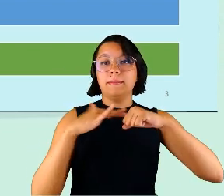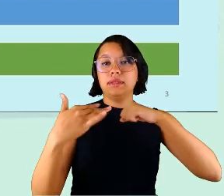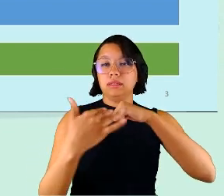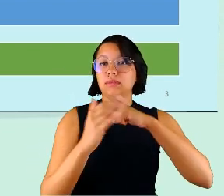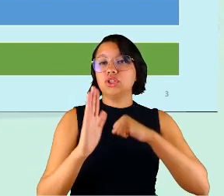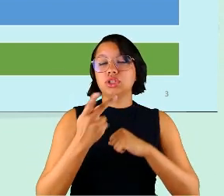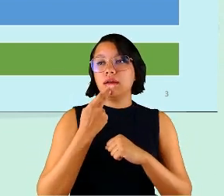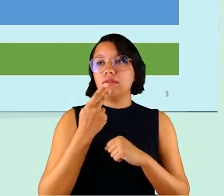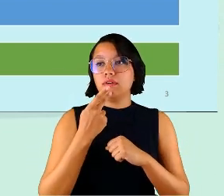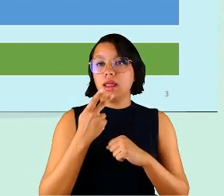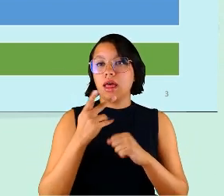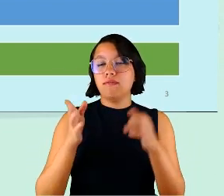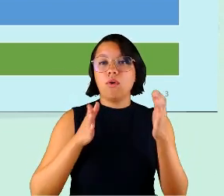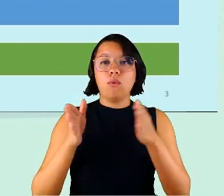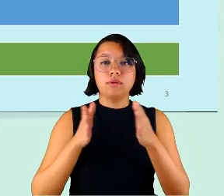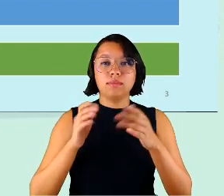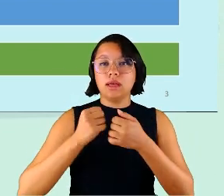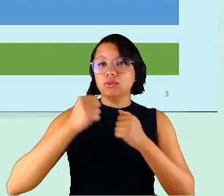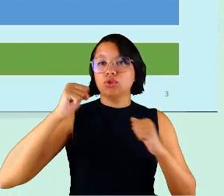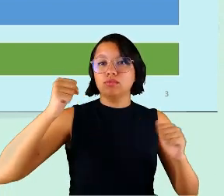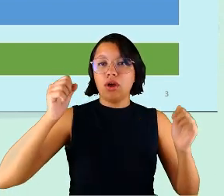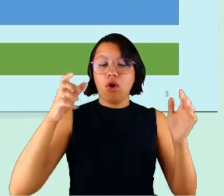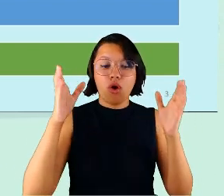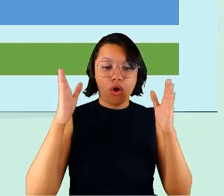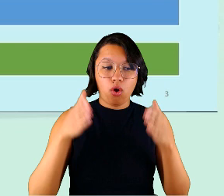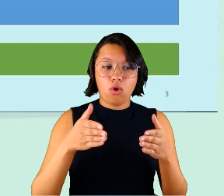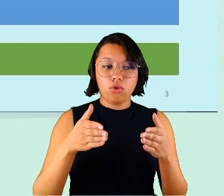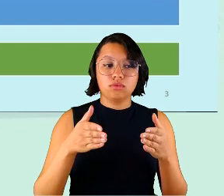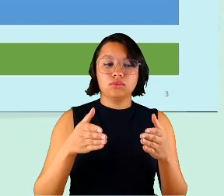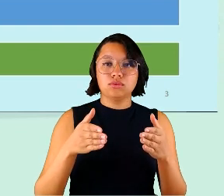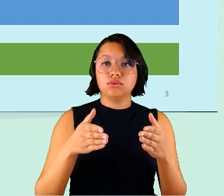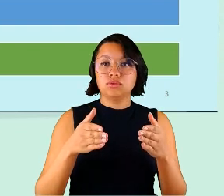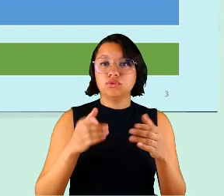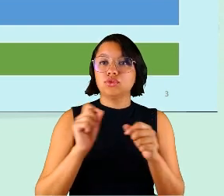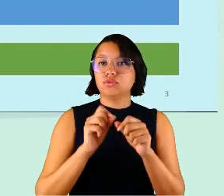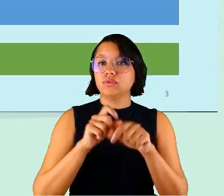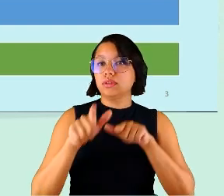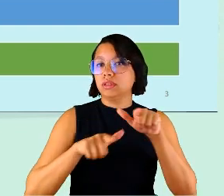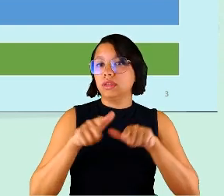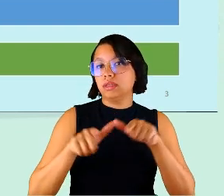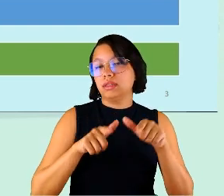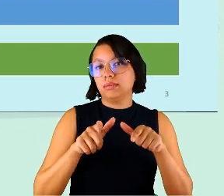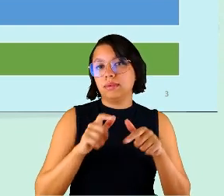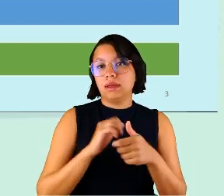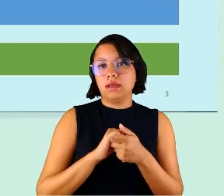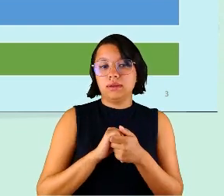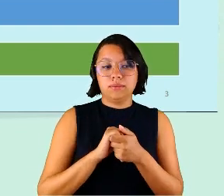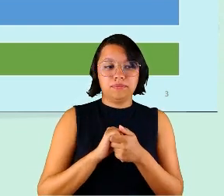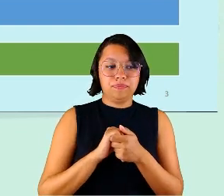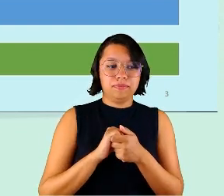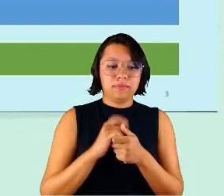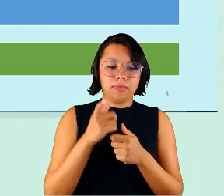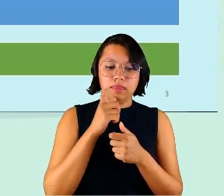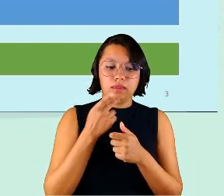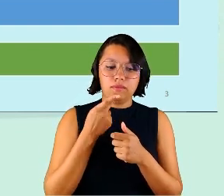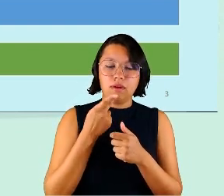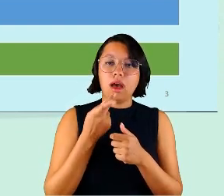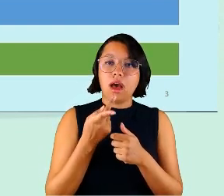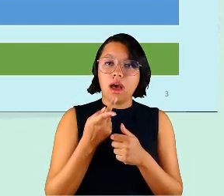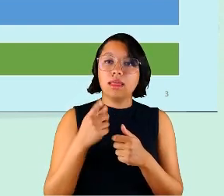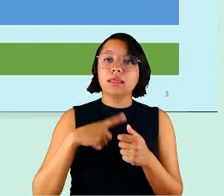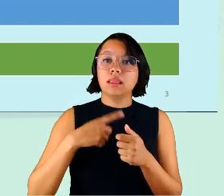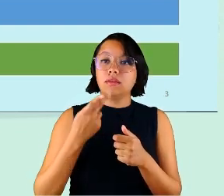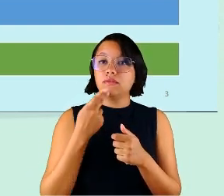como um espaço de maior concentração na realização das tarefas, e aí há relatos também no